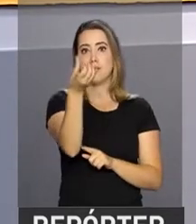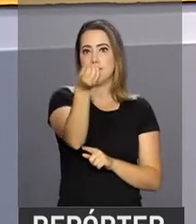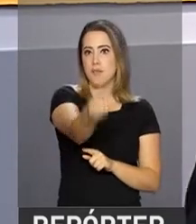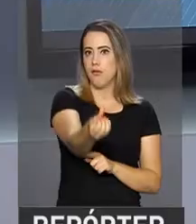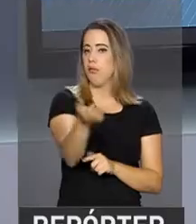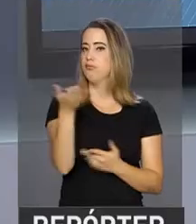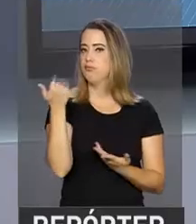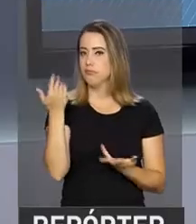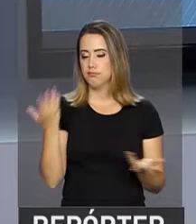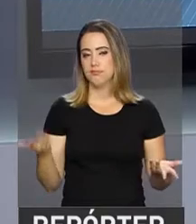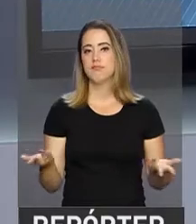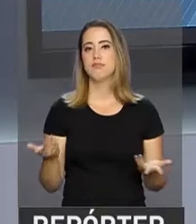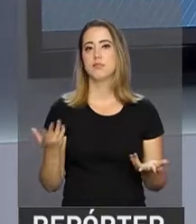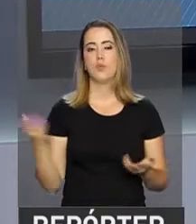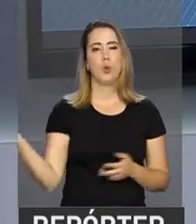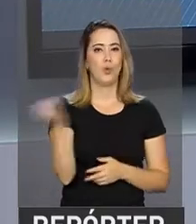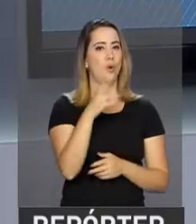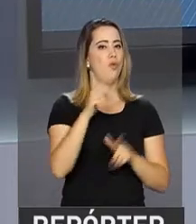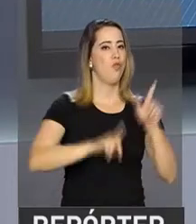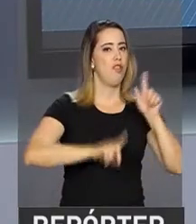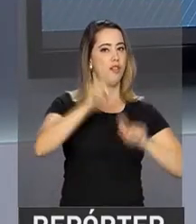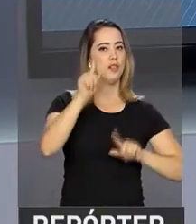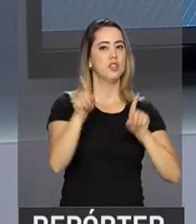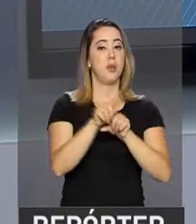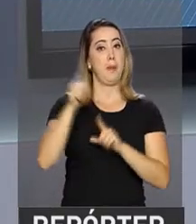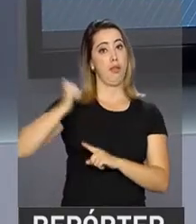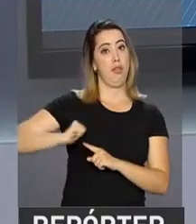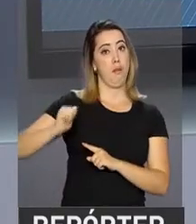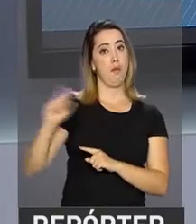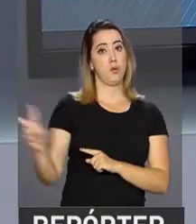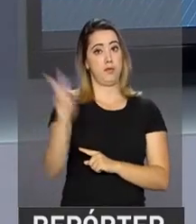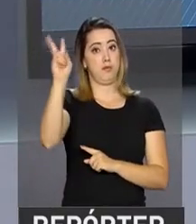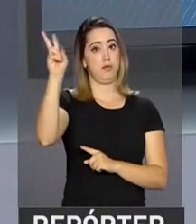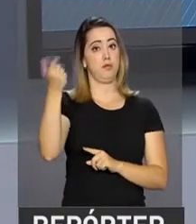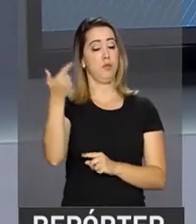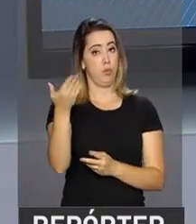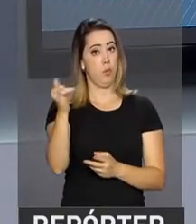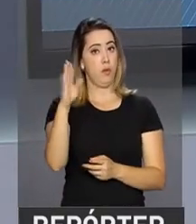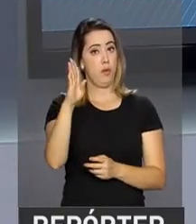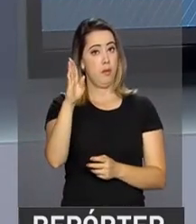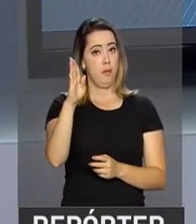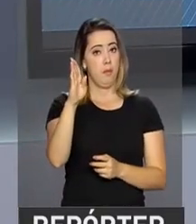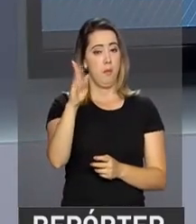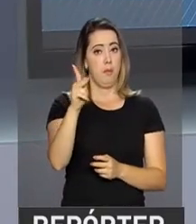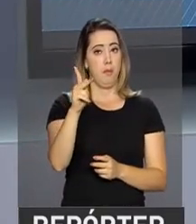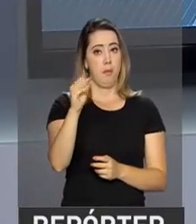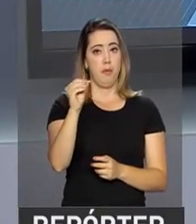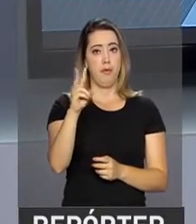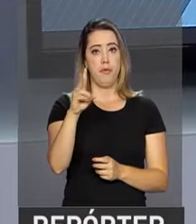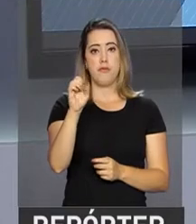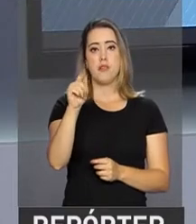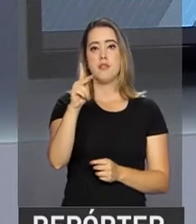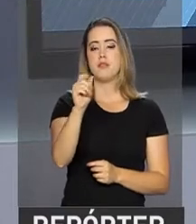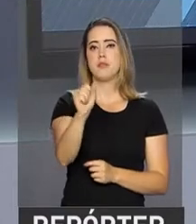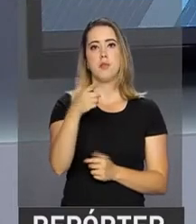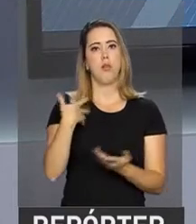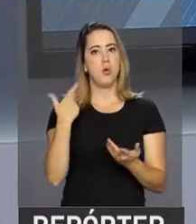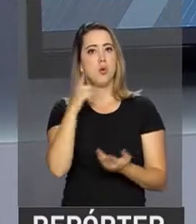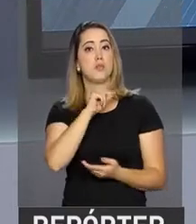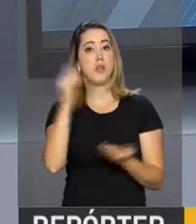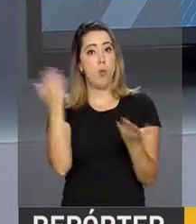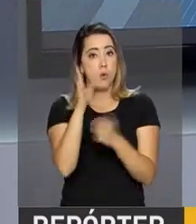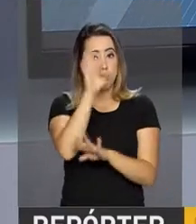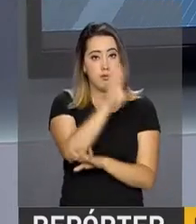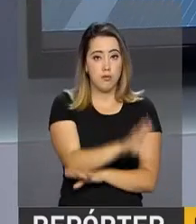E um novo recorde também na Bolsa de Valores. O Ibovespa atingiu às 14 horas e 53 minutos de